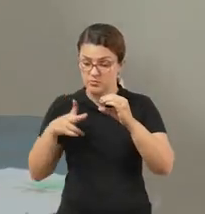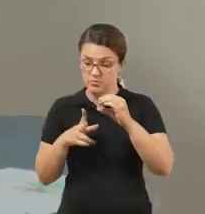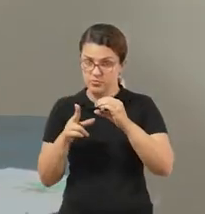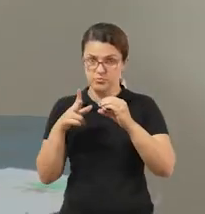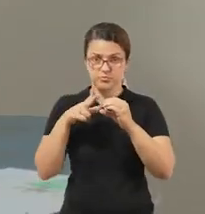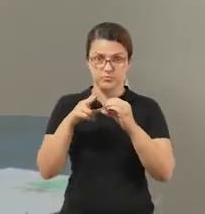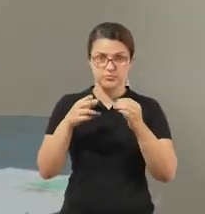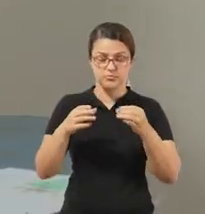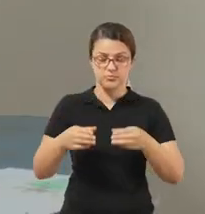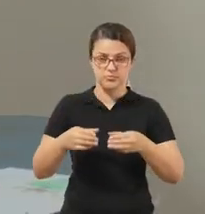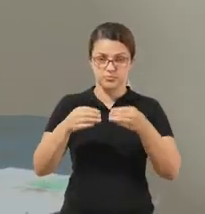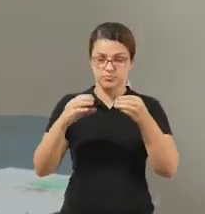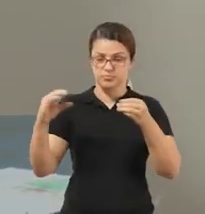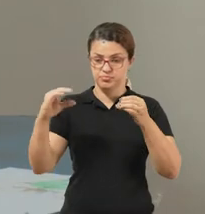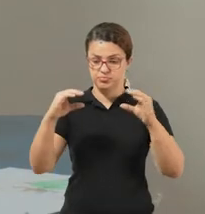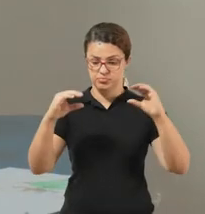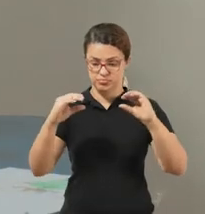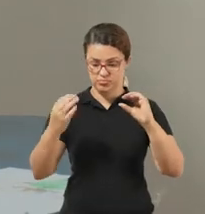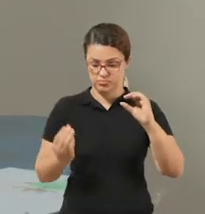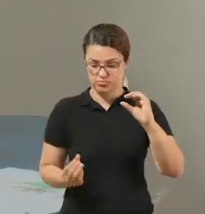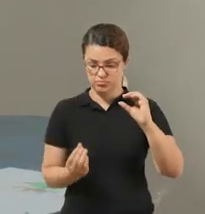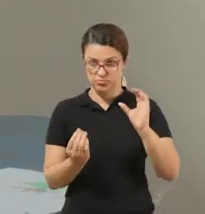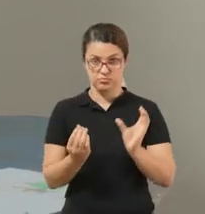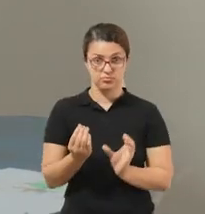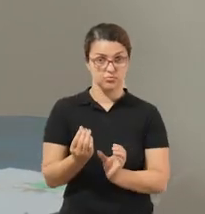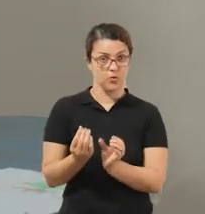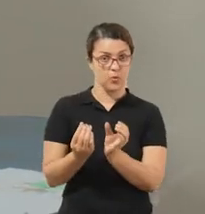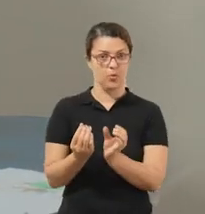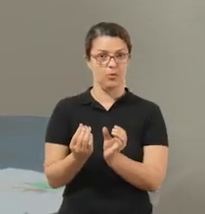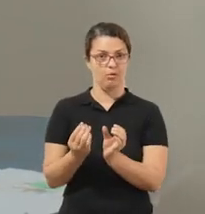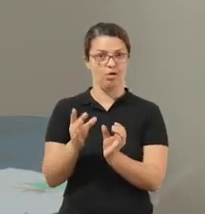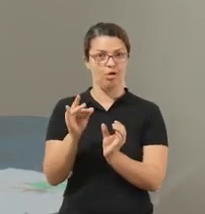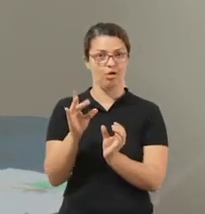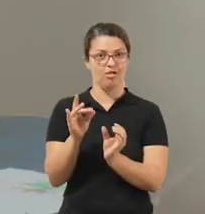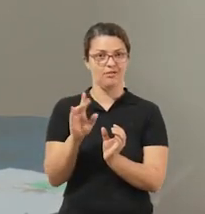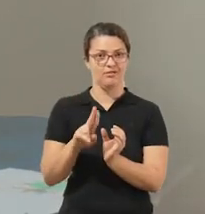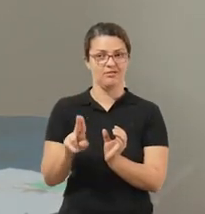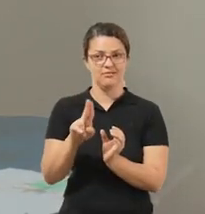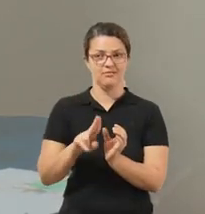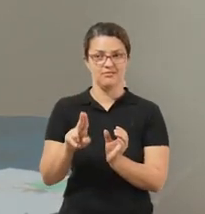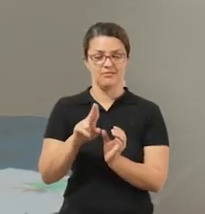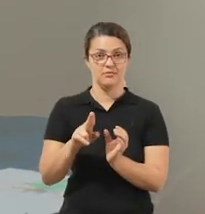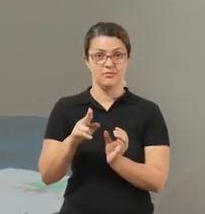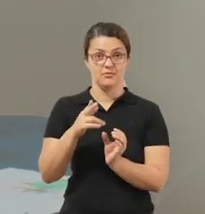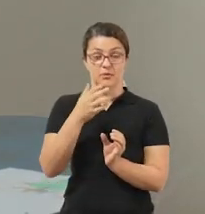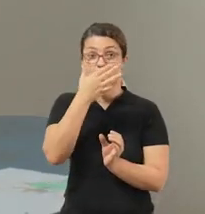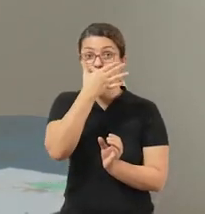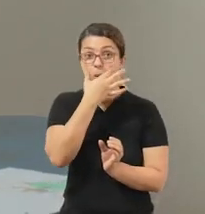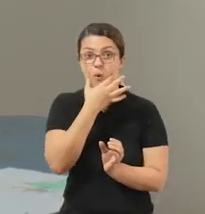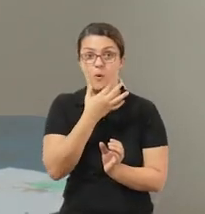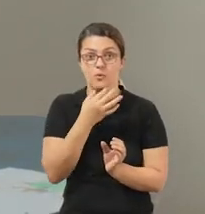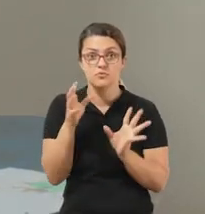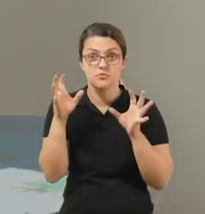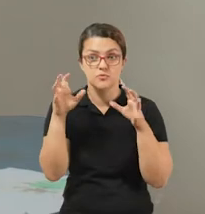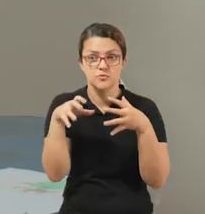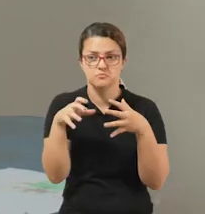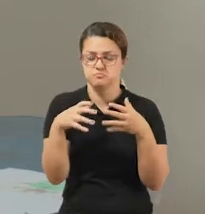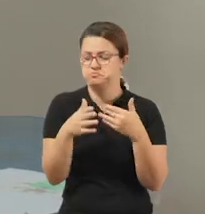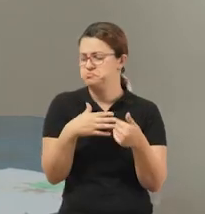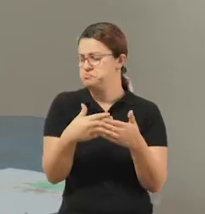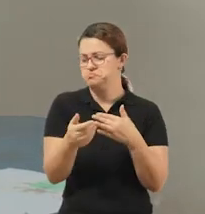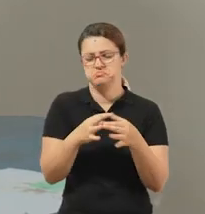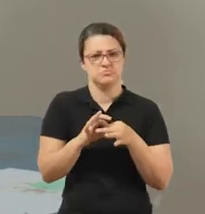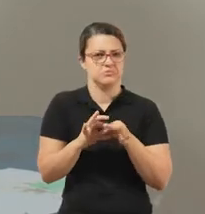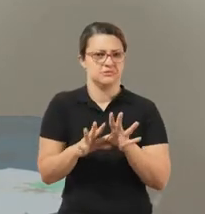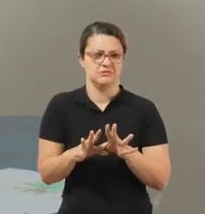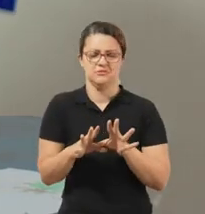fazer as perninhas também. Utilizei cola. O rostinho do monstro fica a critério de vocês usarem